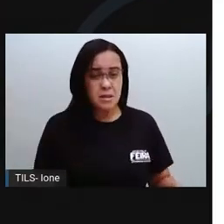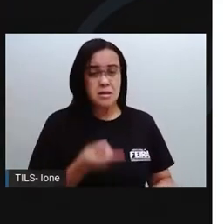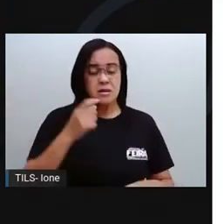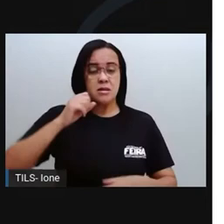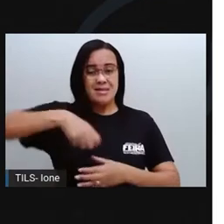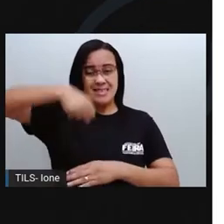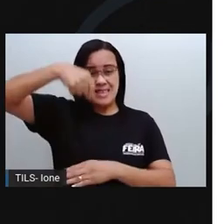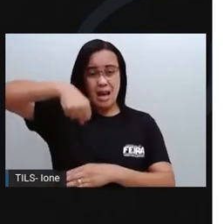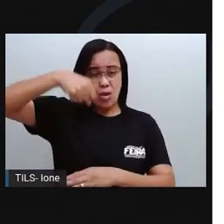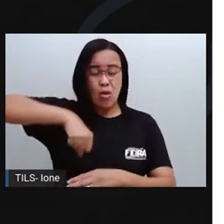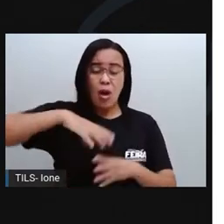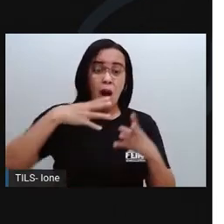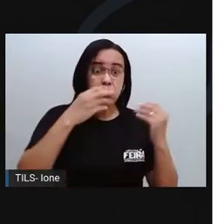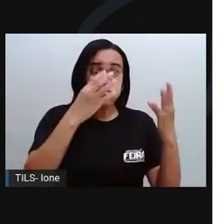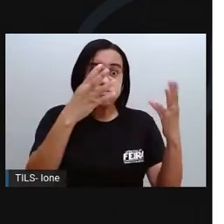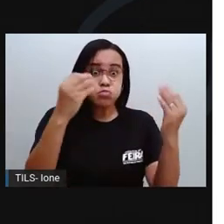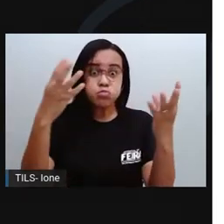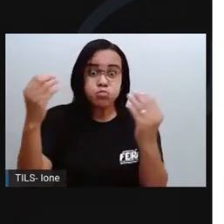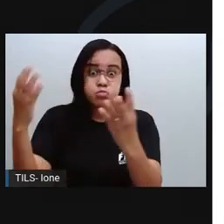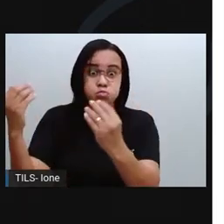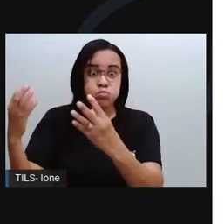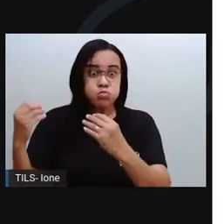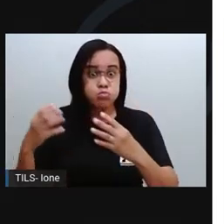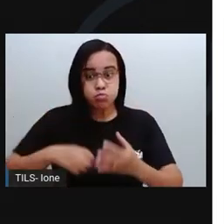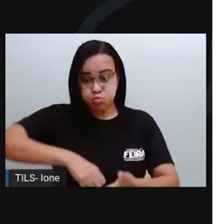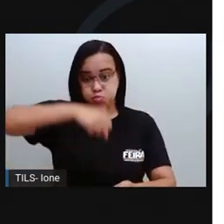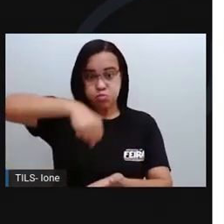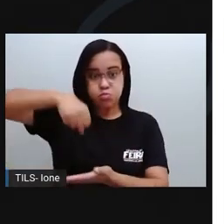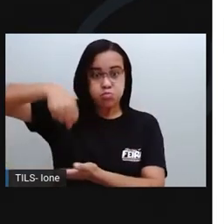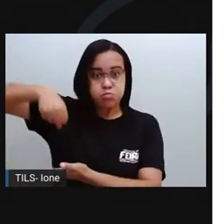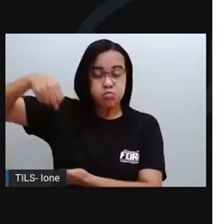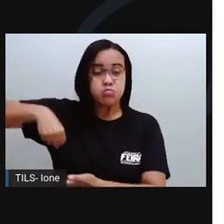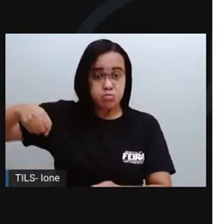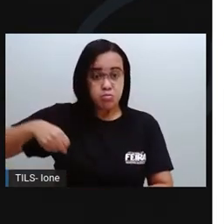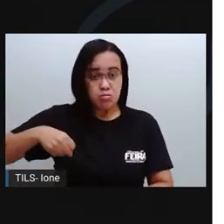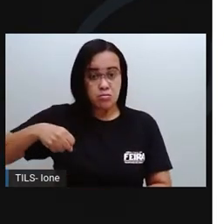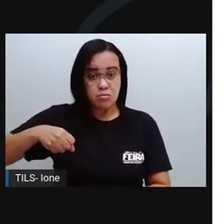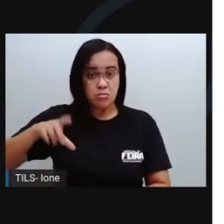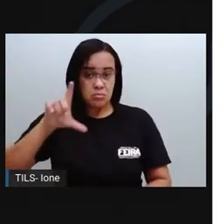muita sacola. Mas você sabe de onde vem a sacola plástica?